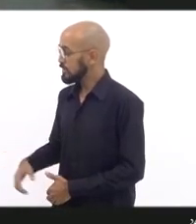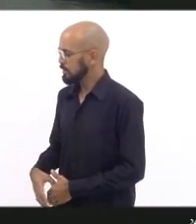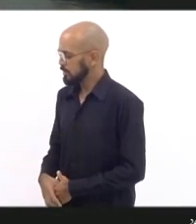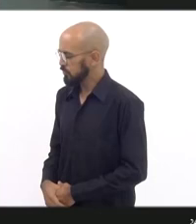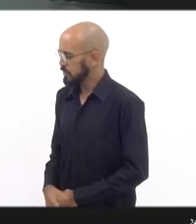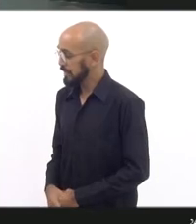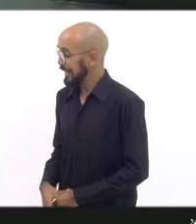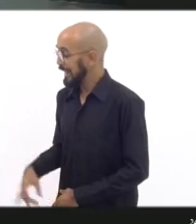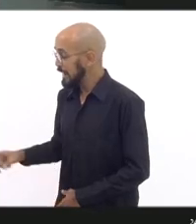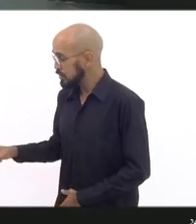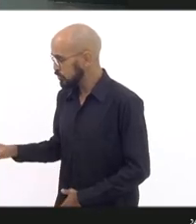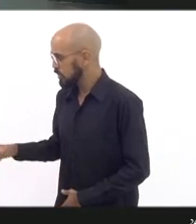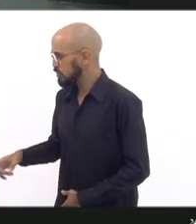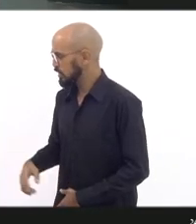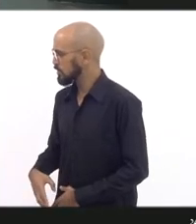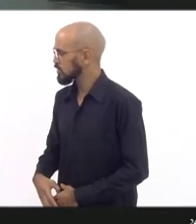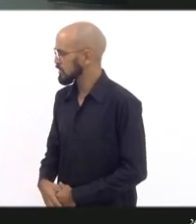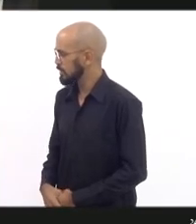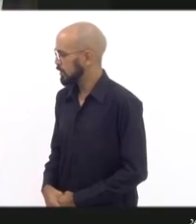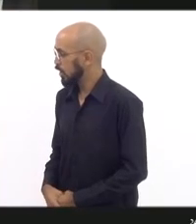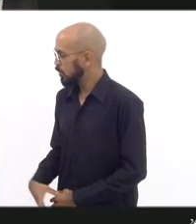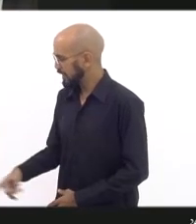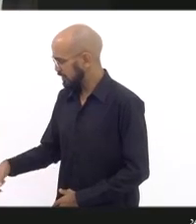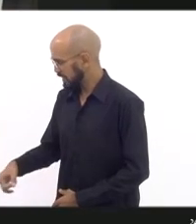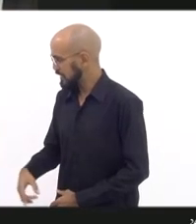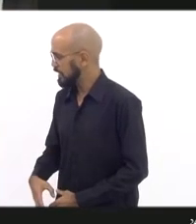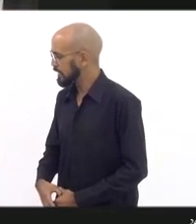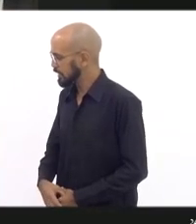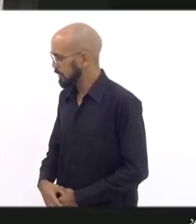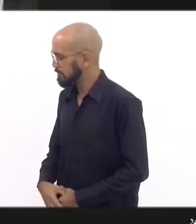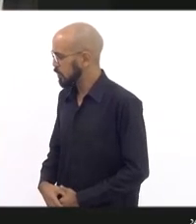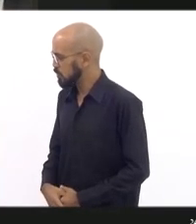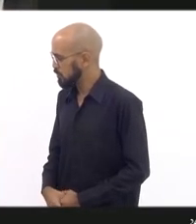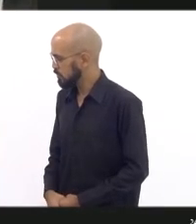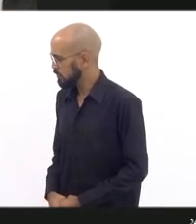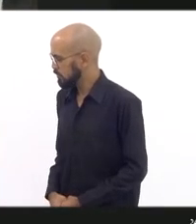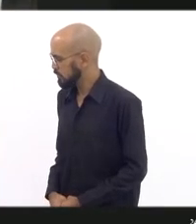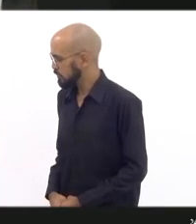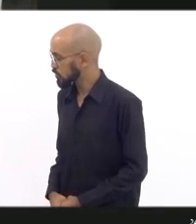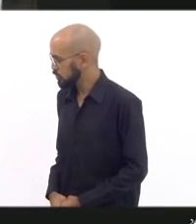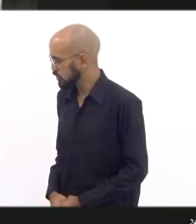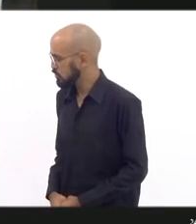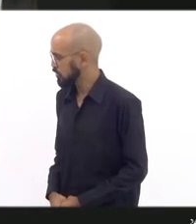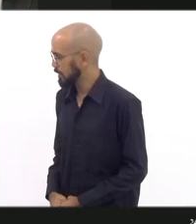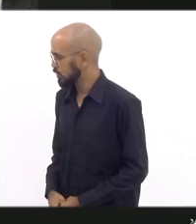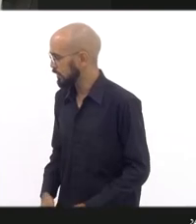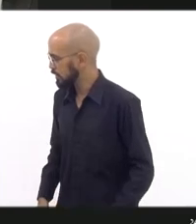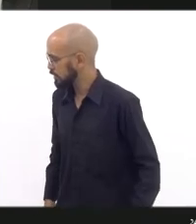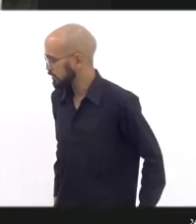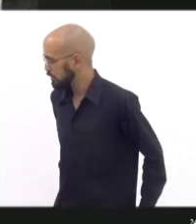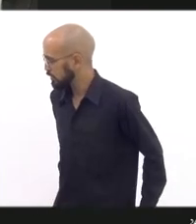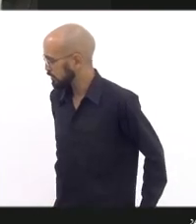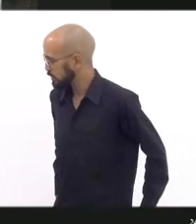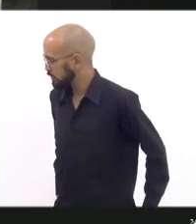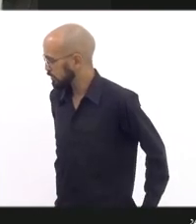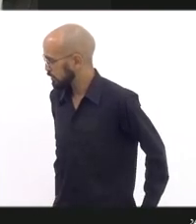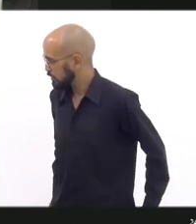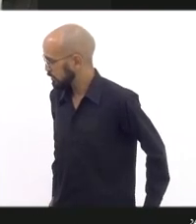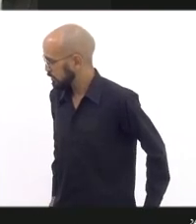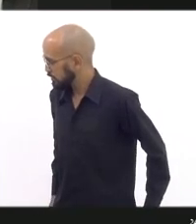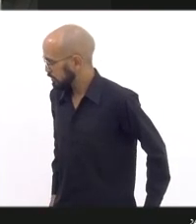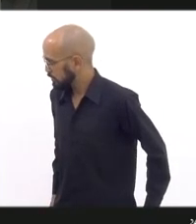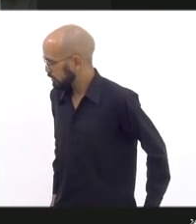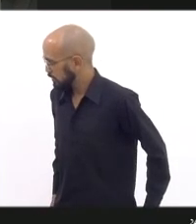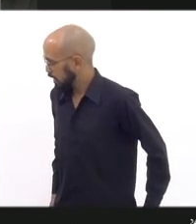representantes do Ministério Público da Comissão de Direitos Humanos de São Gonçalo,